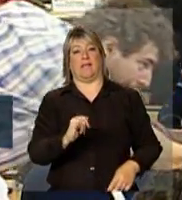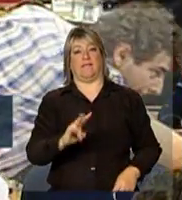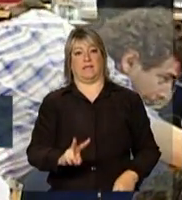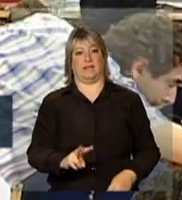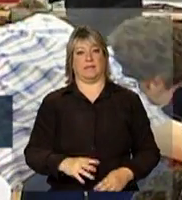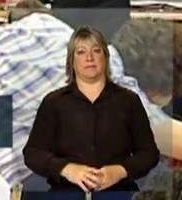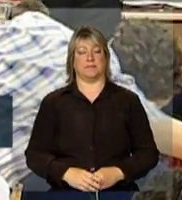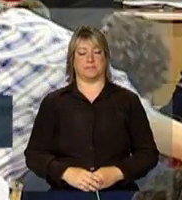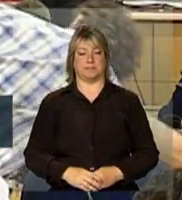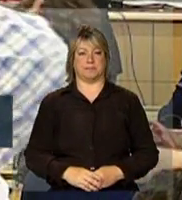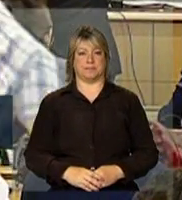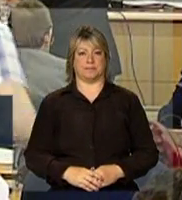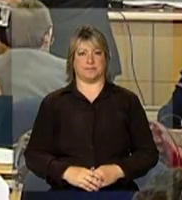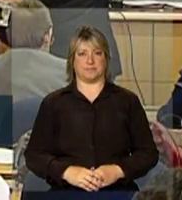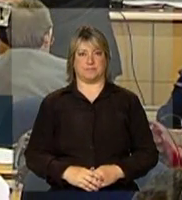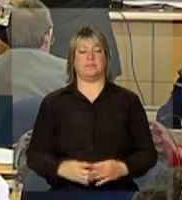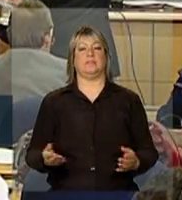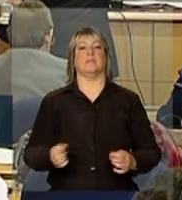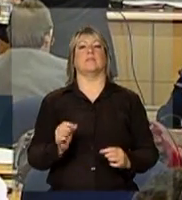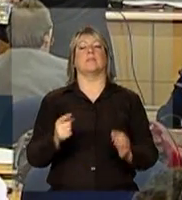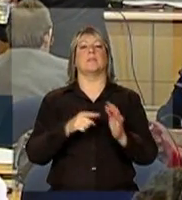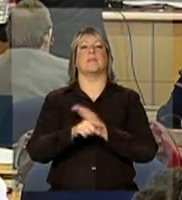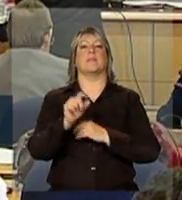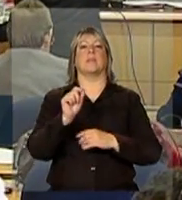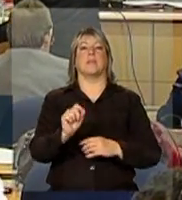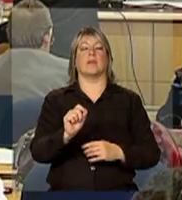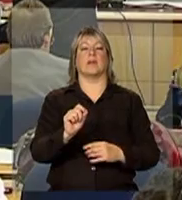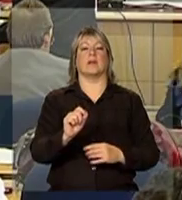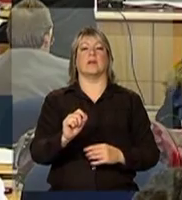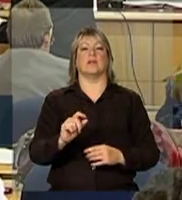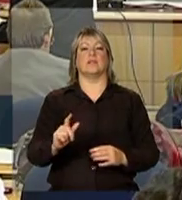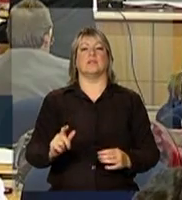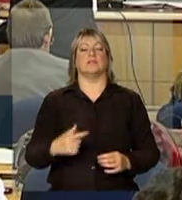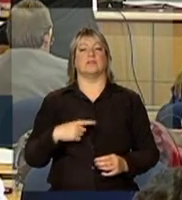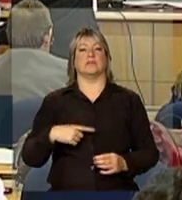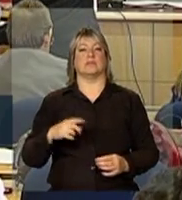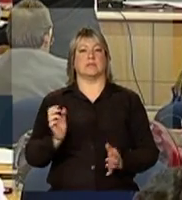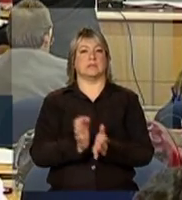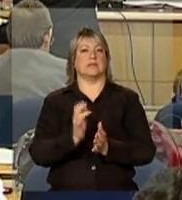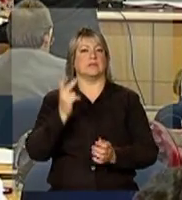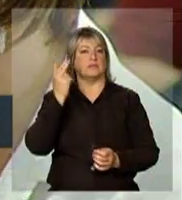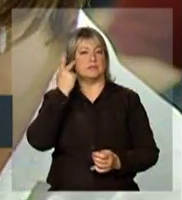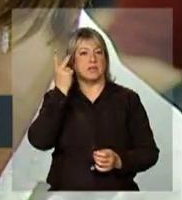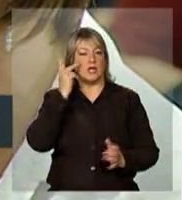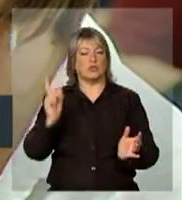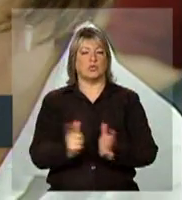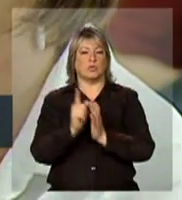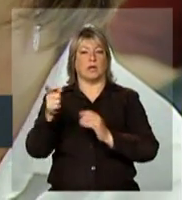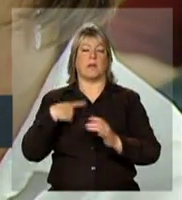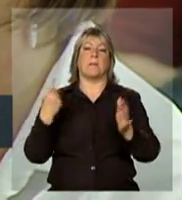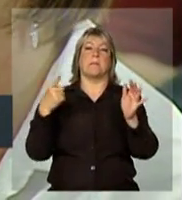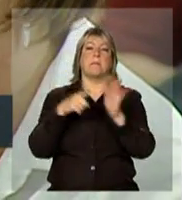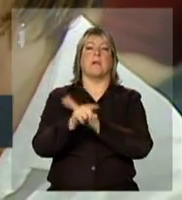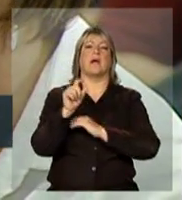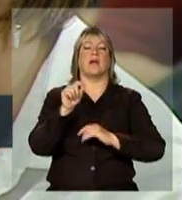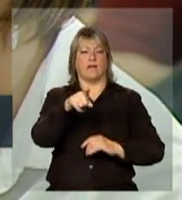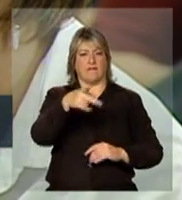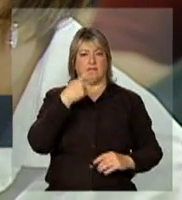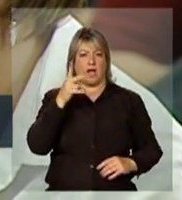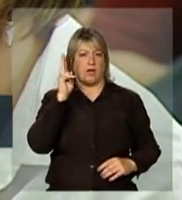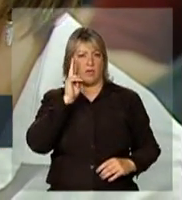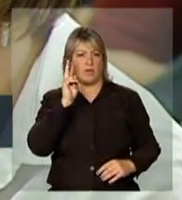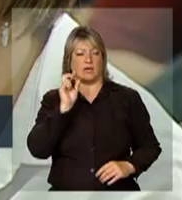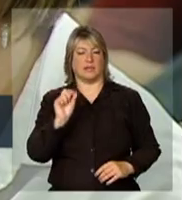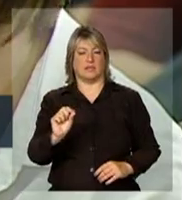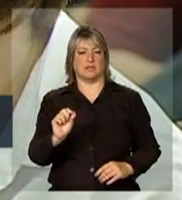Ministro, bom dia. Lígia, do Jornal Estado de São Paulo. O senhor falou que o número de casos entre jovens,